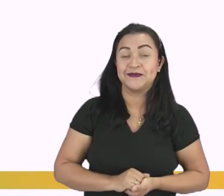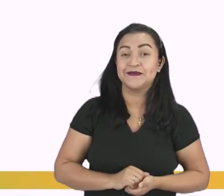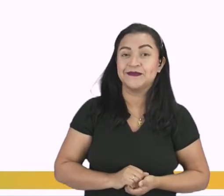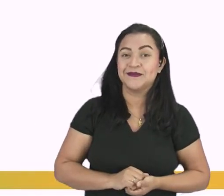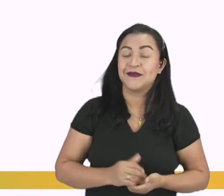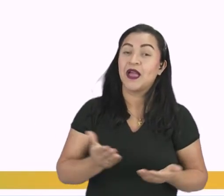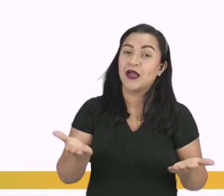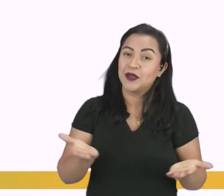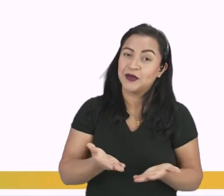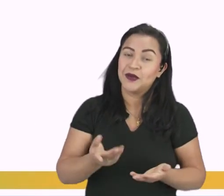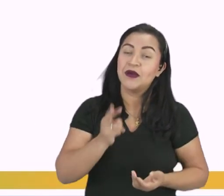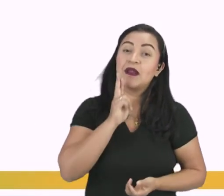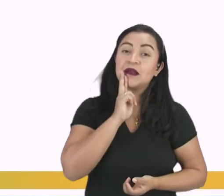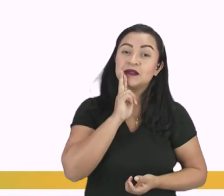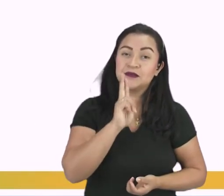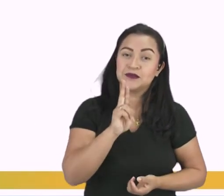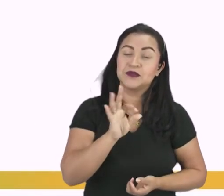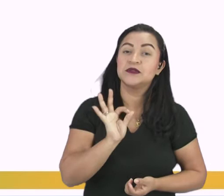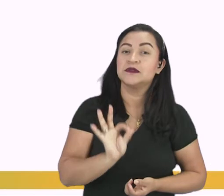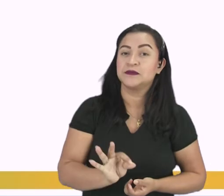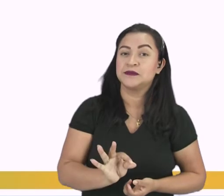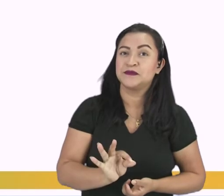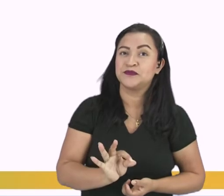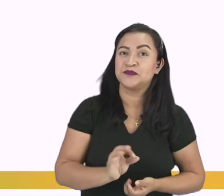Agora, a resposta correta.